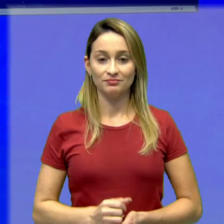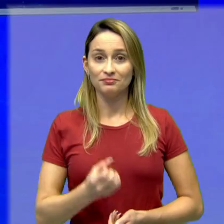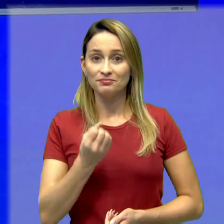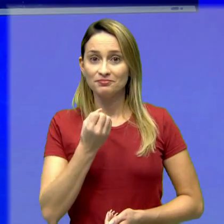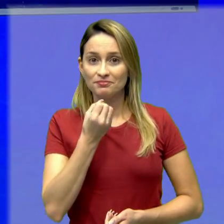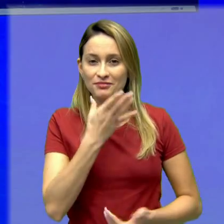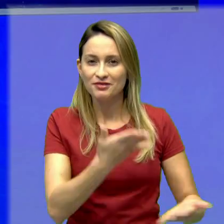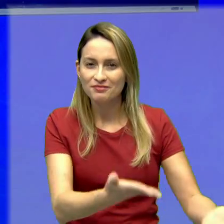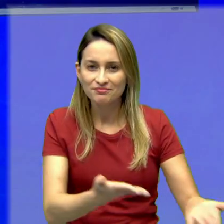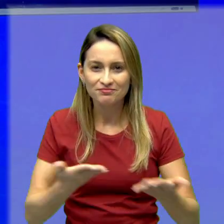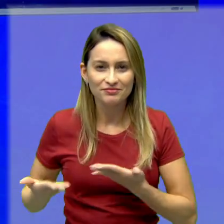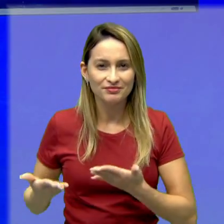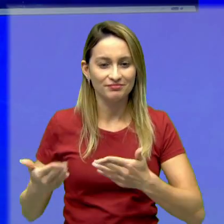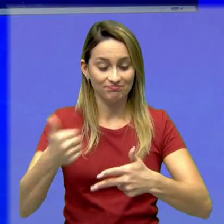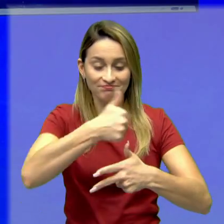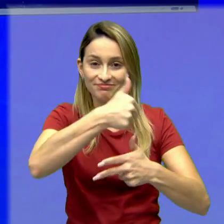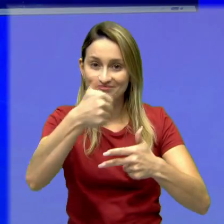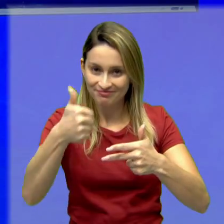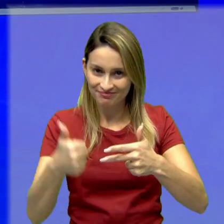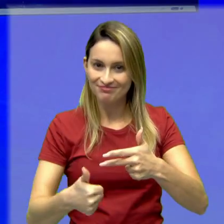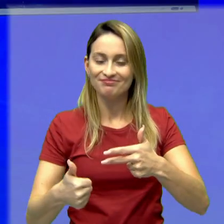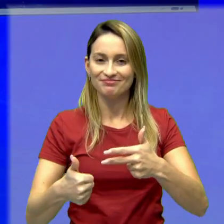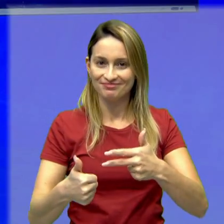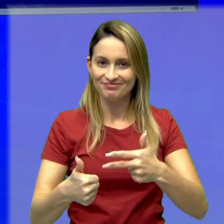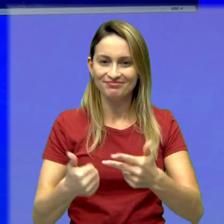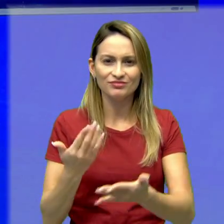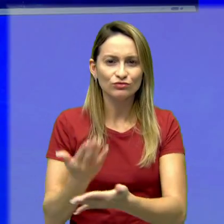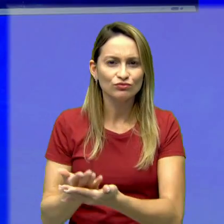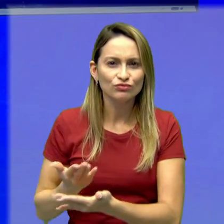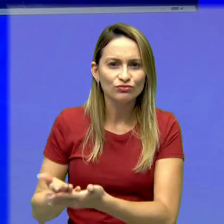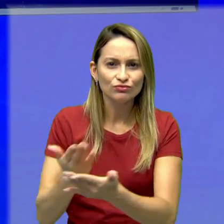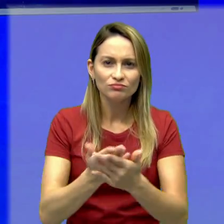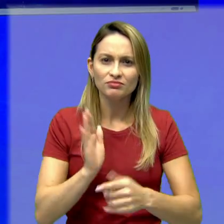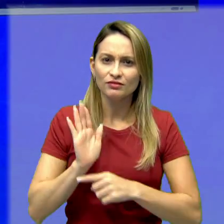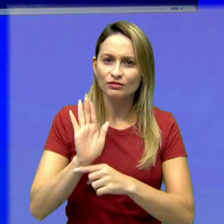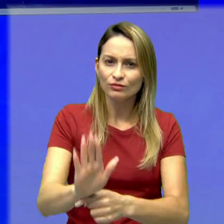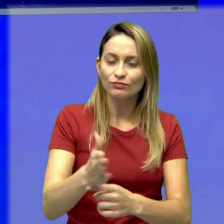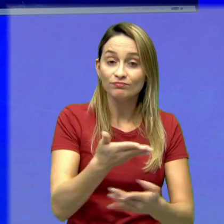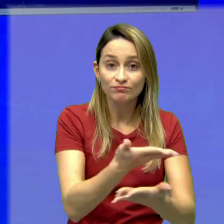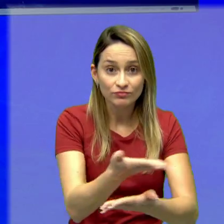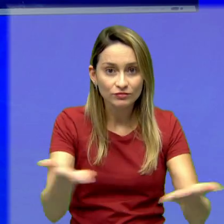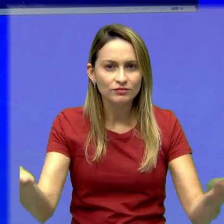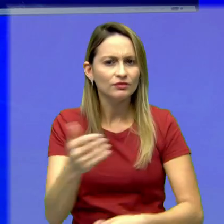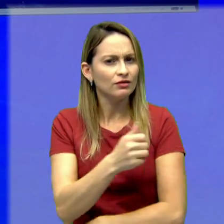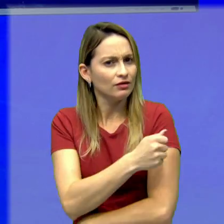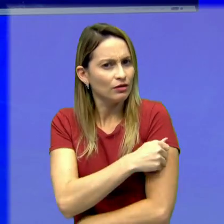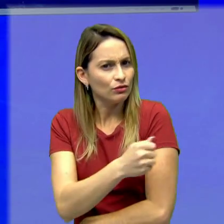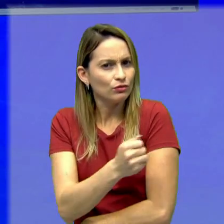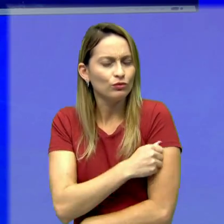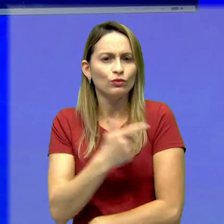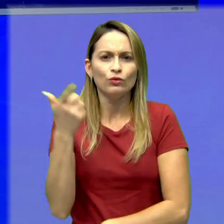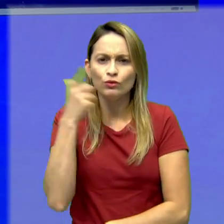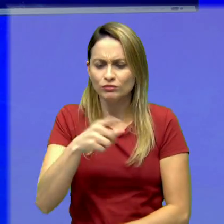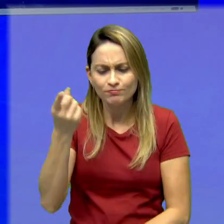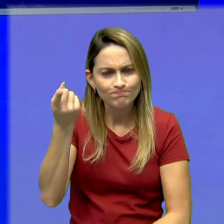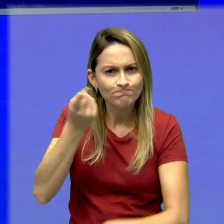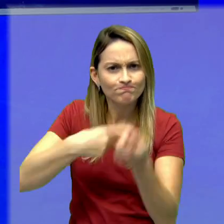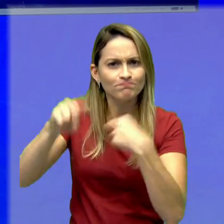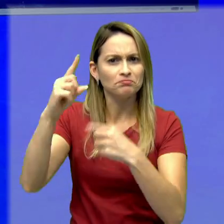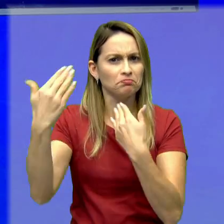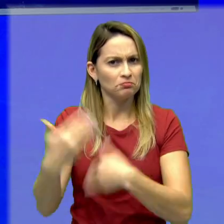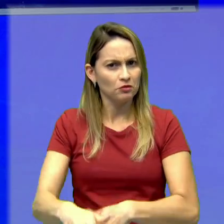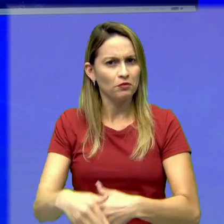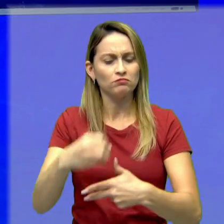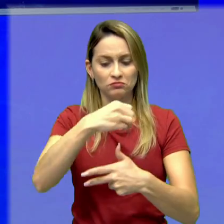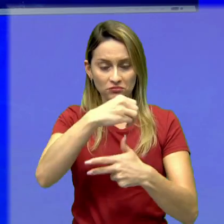Olá, sejam bem-vindos ao Goiás bem no Enem. Esse programa visa contribuir para que você possa alcançar um